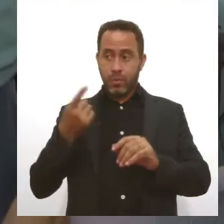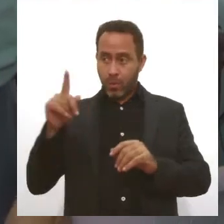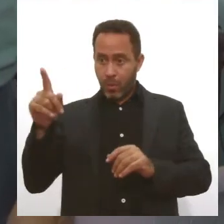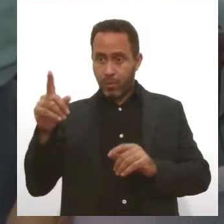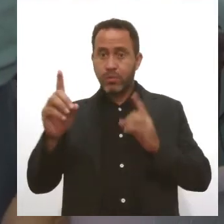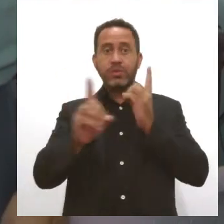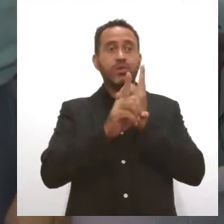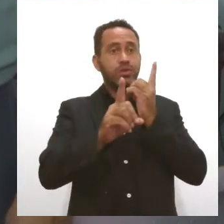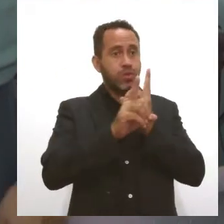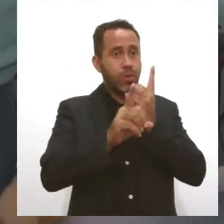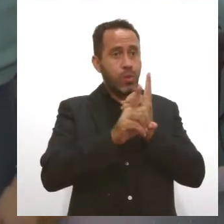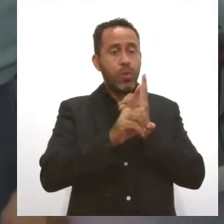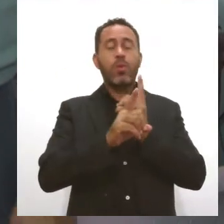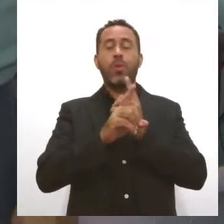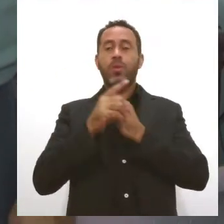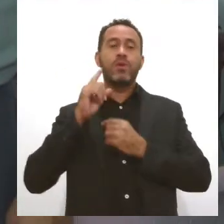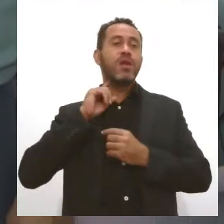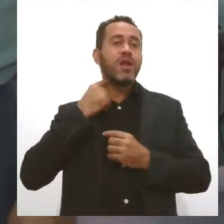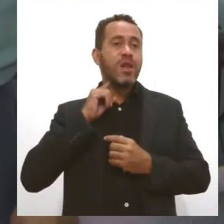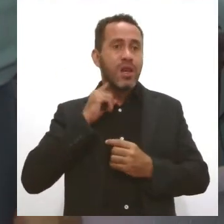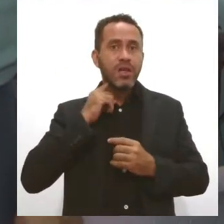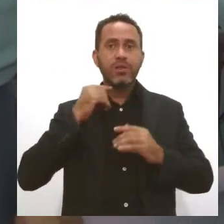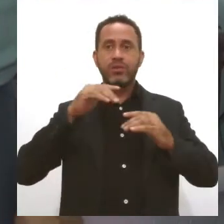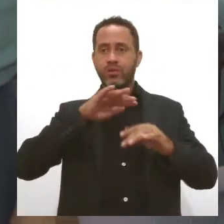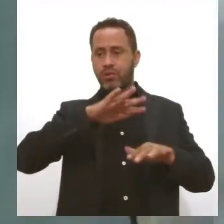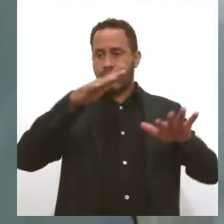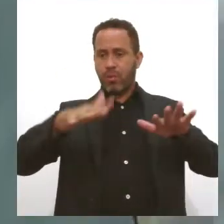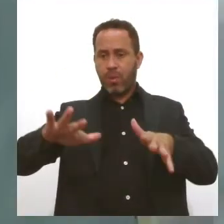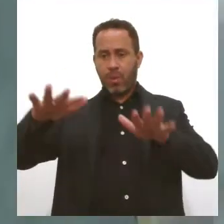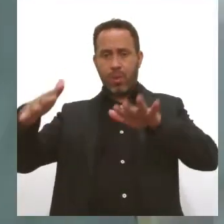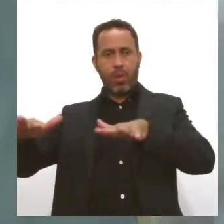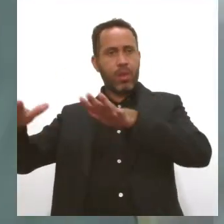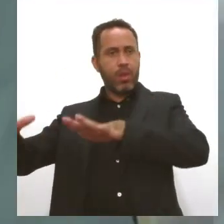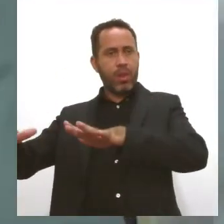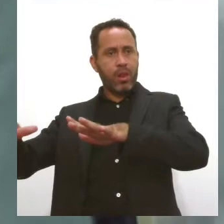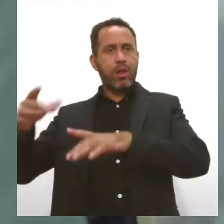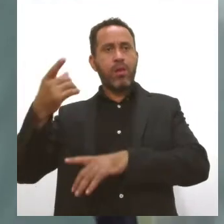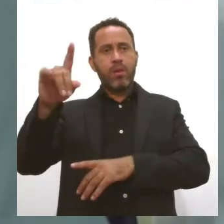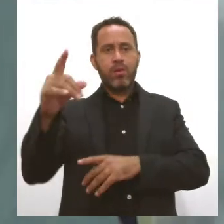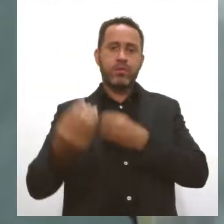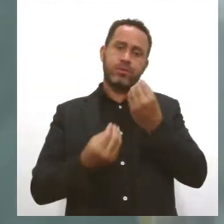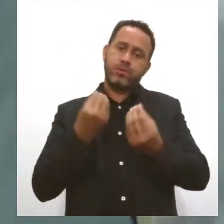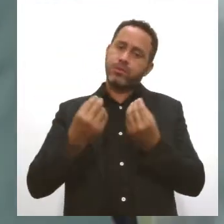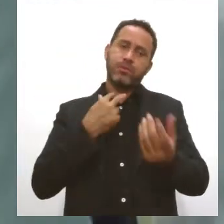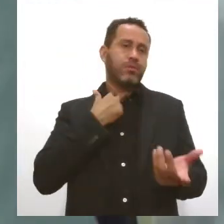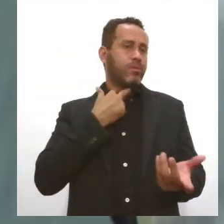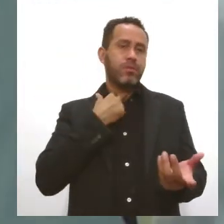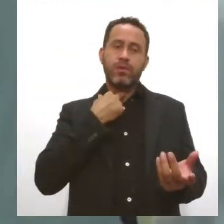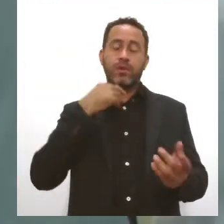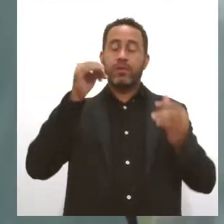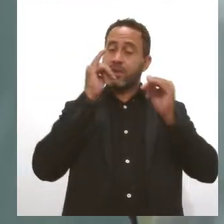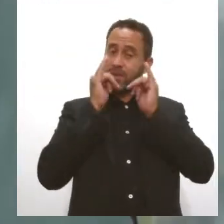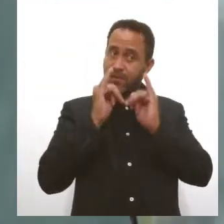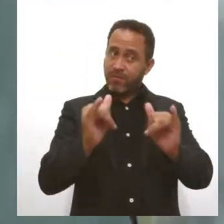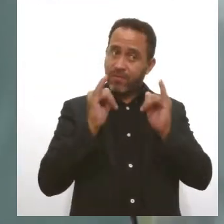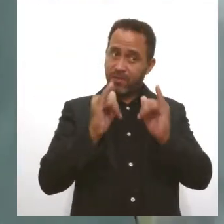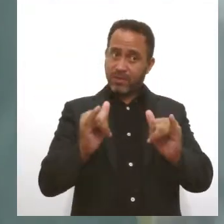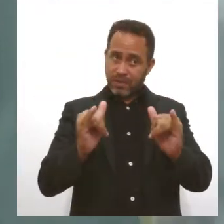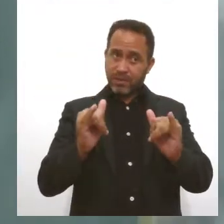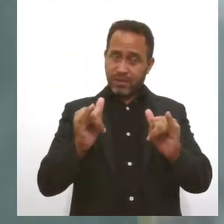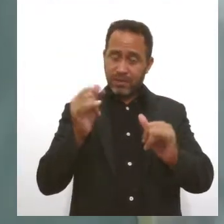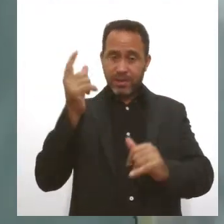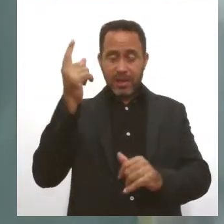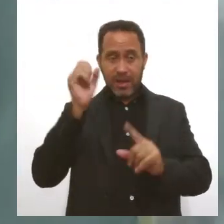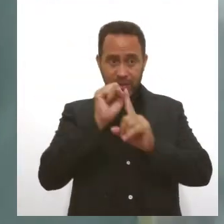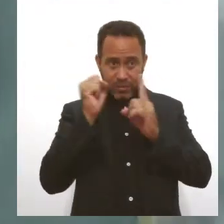encontra lixo no mar em grande quantidade, o que é muito preocupante. Então, é preciso conscientizar, se falarem, terem noção de que a